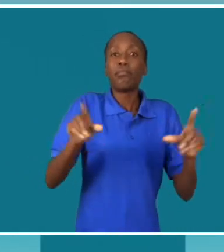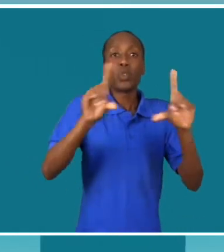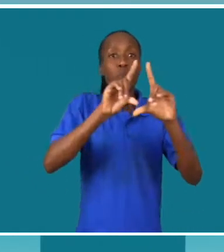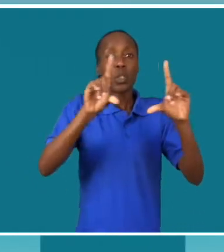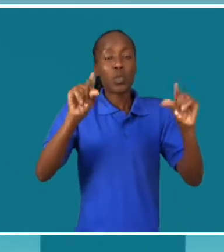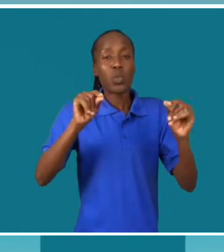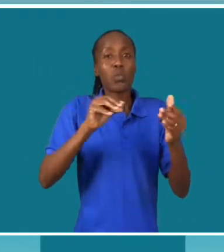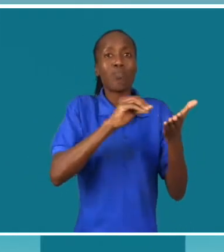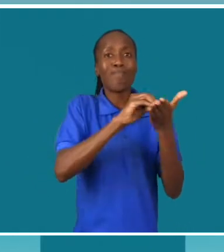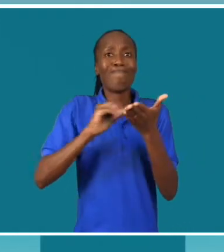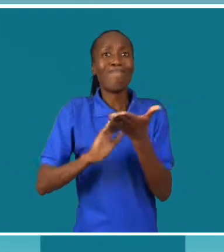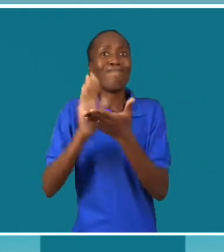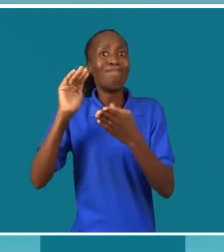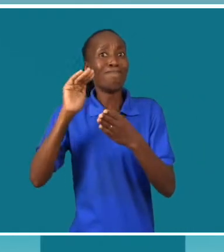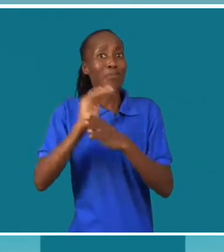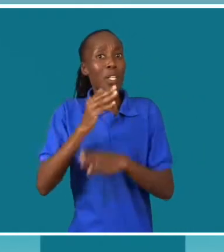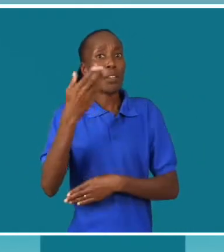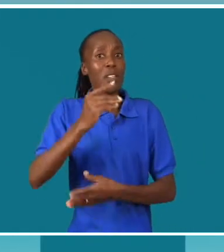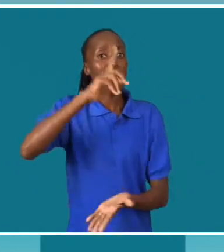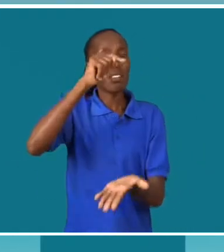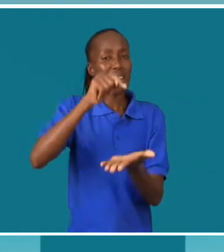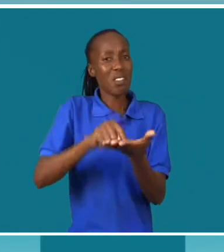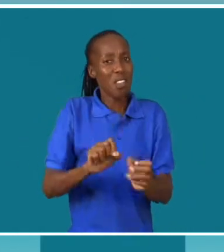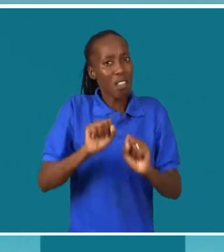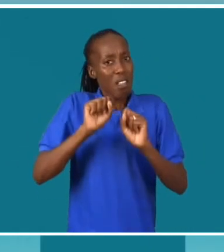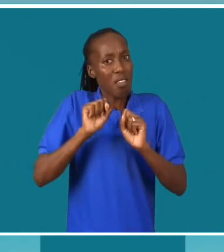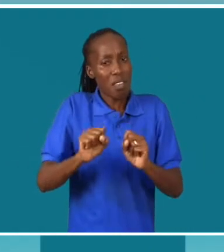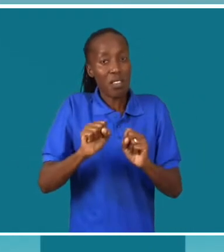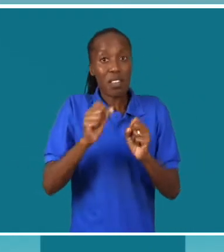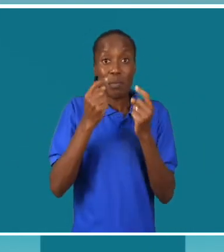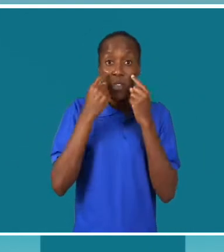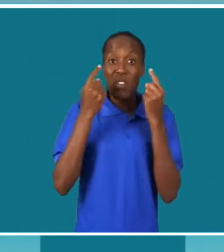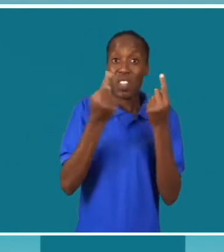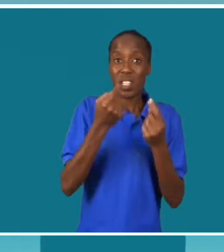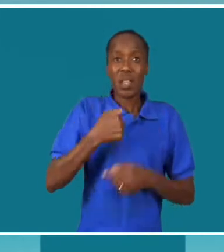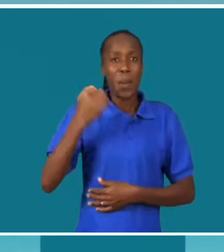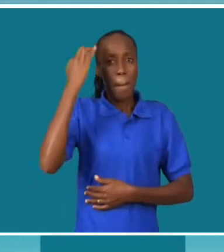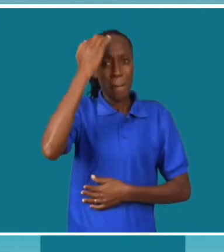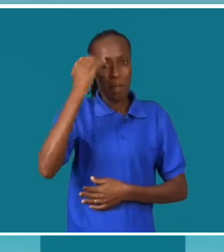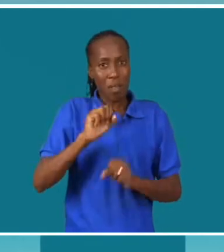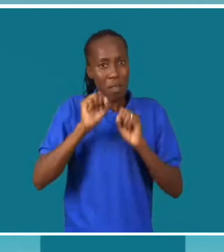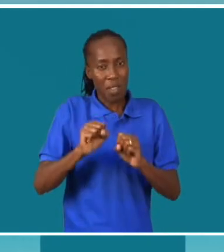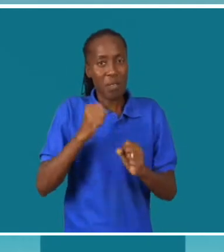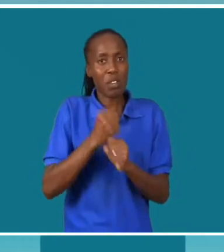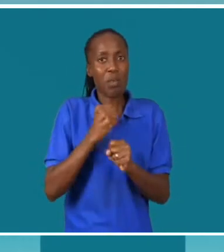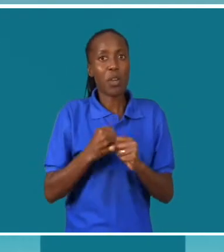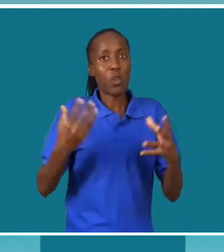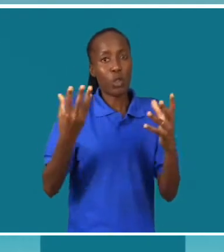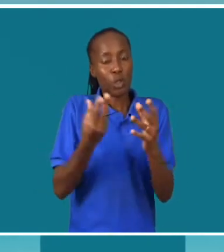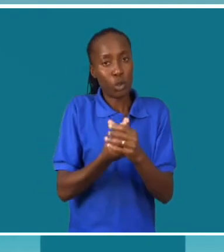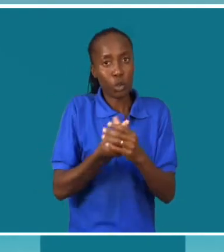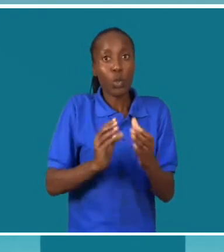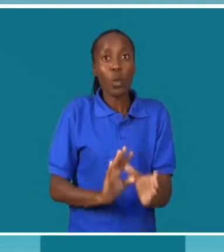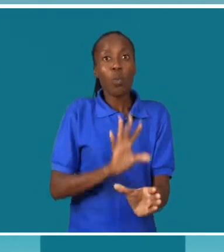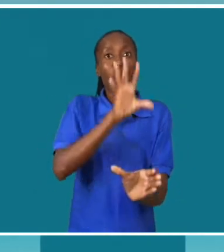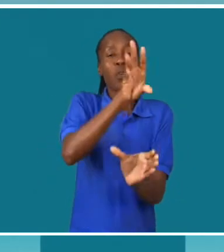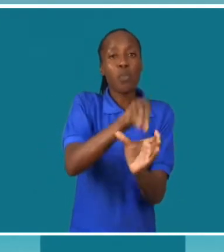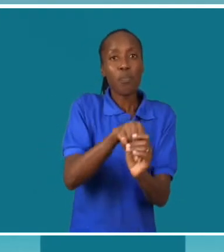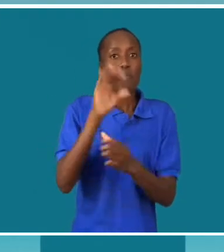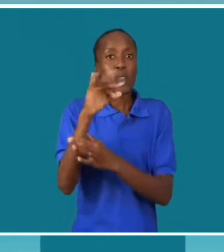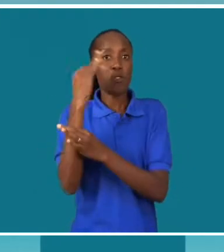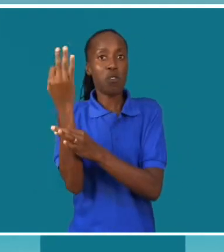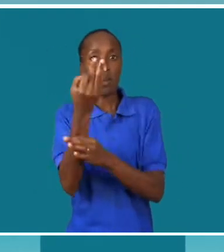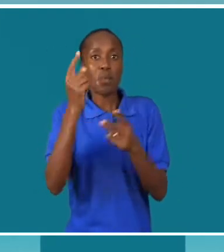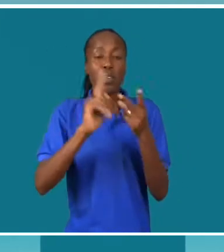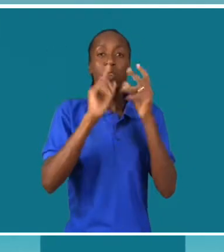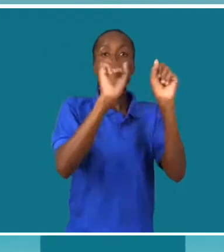acessibilidade nesses centros, também devem observados. Eu acho que tem que haver um trabalho conjunto do envolvimento do FAMOD com as